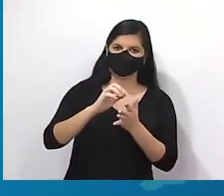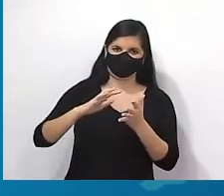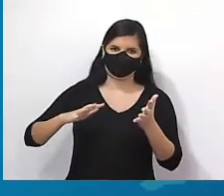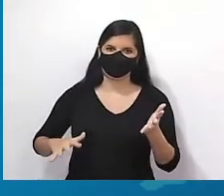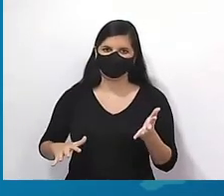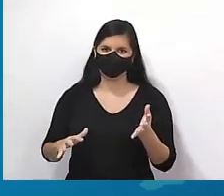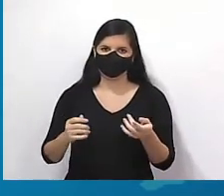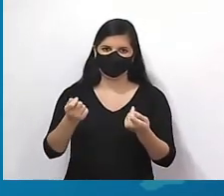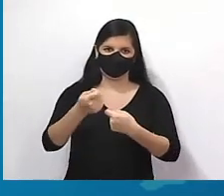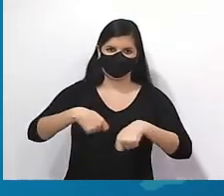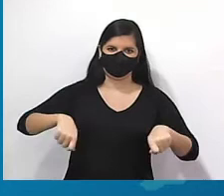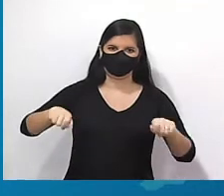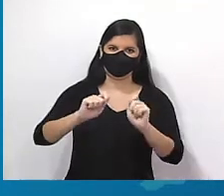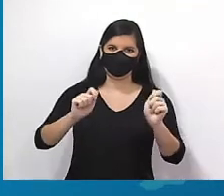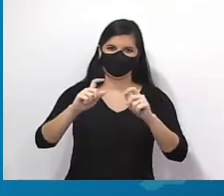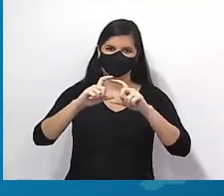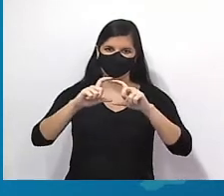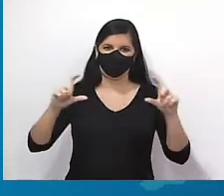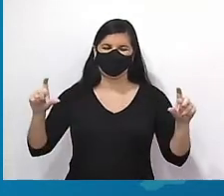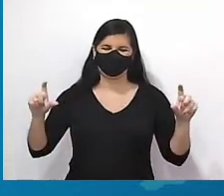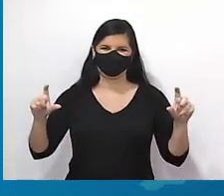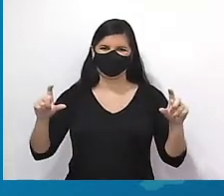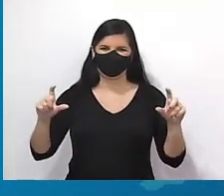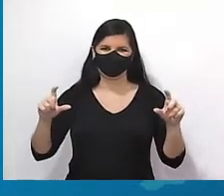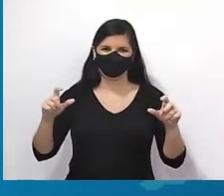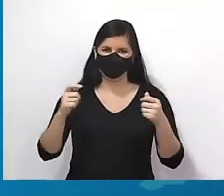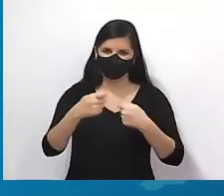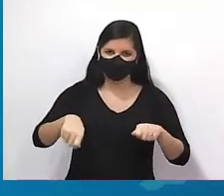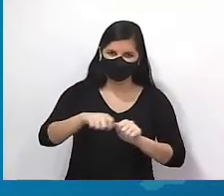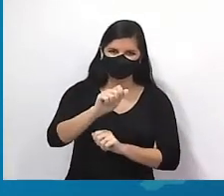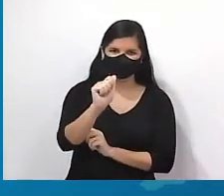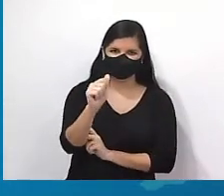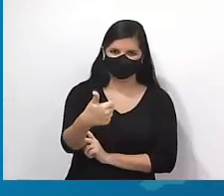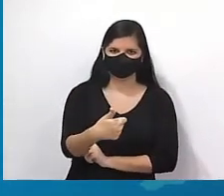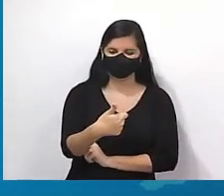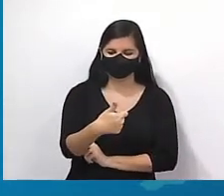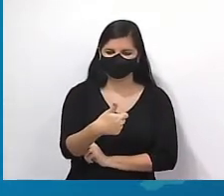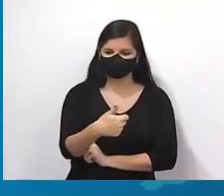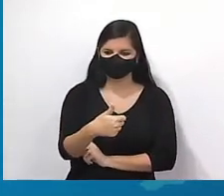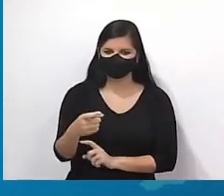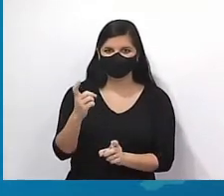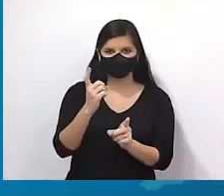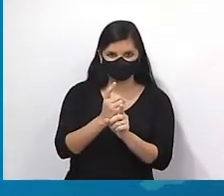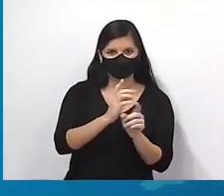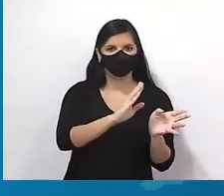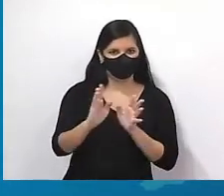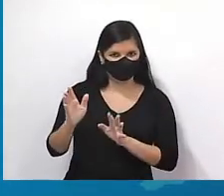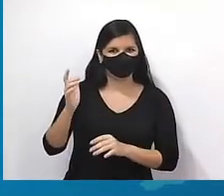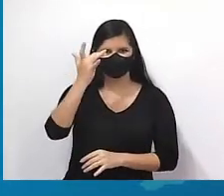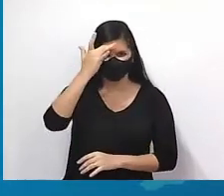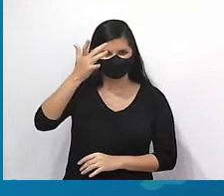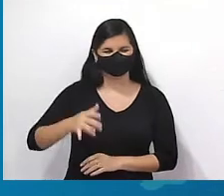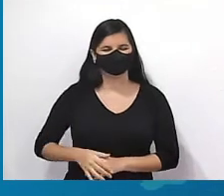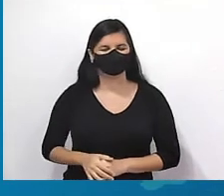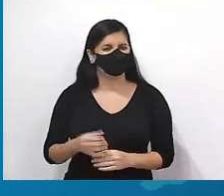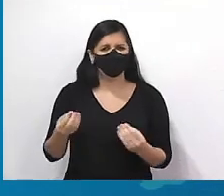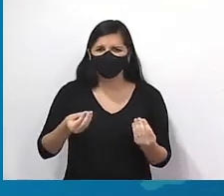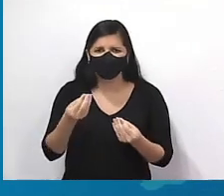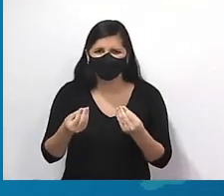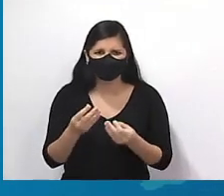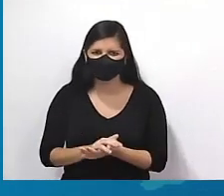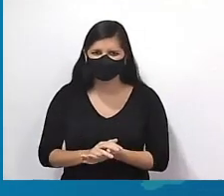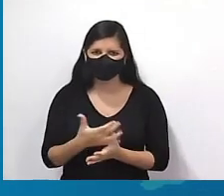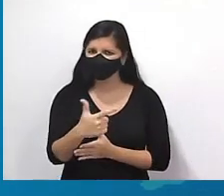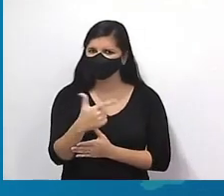não preciso da fórmula, eu não preciso do A1 e eu encontro a sequência. Como, professor? Se eu não